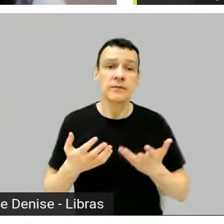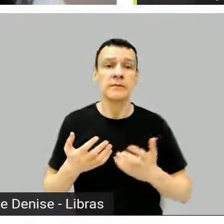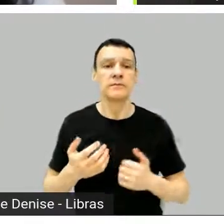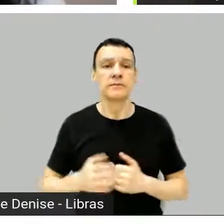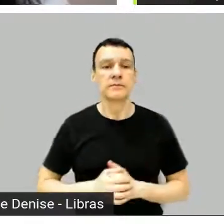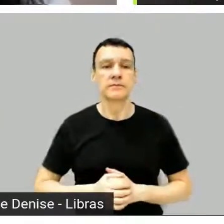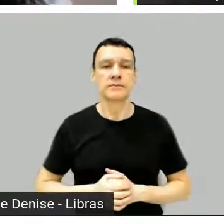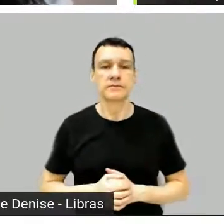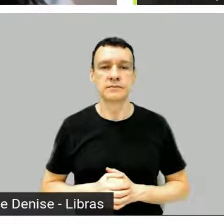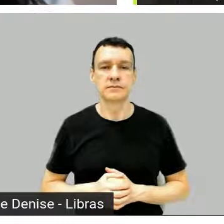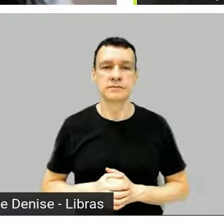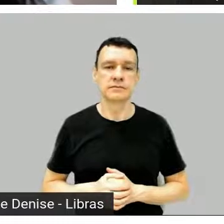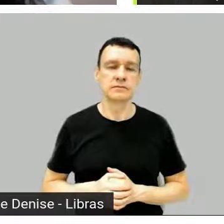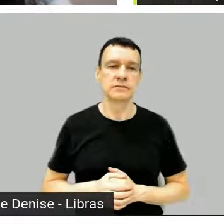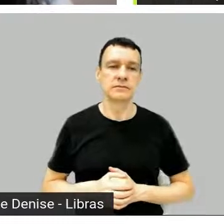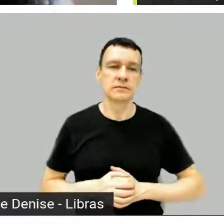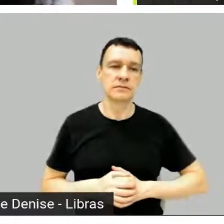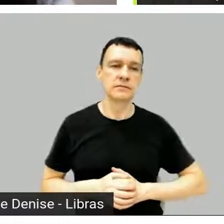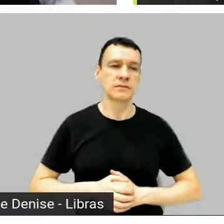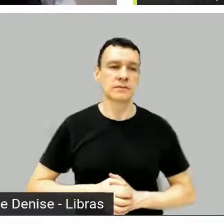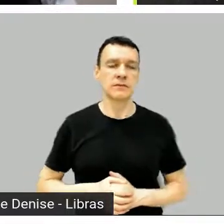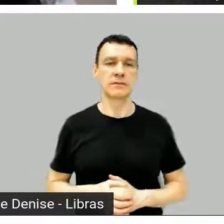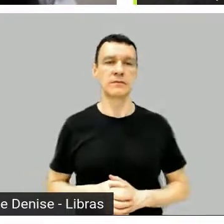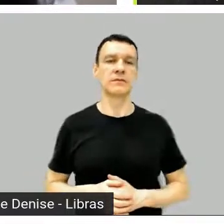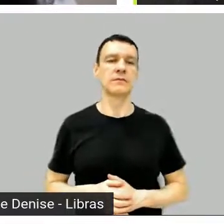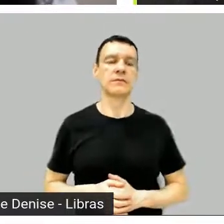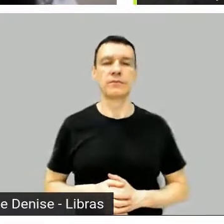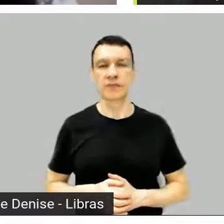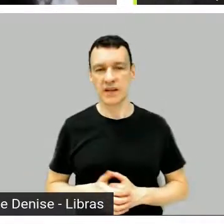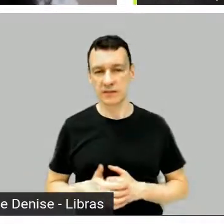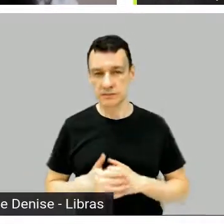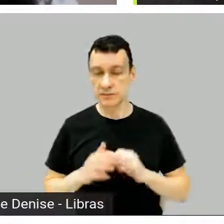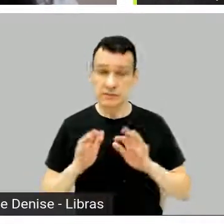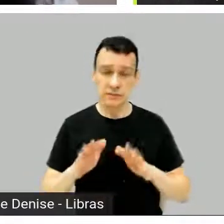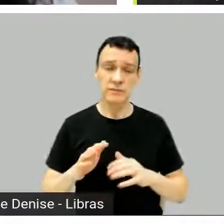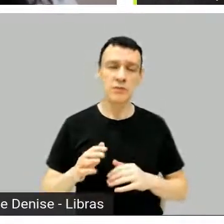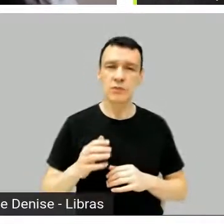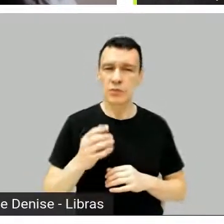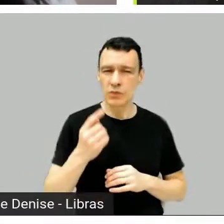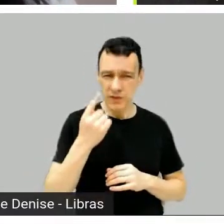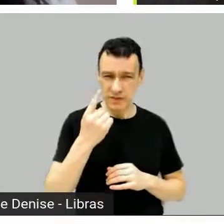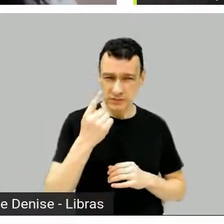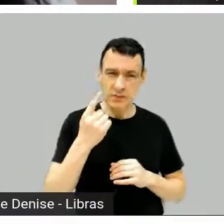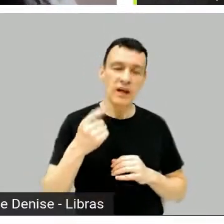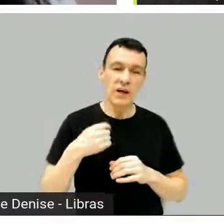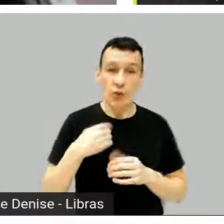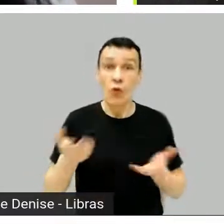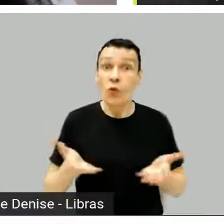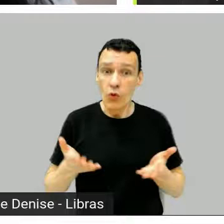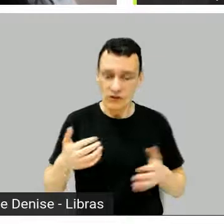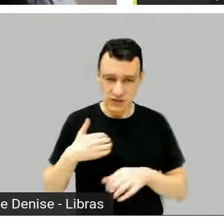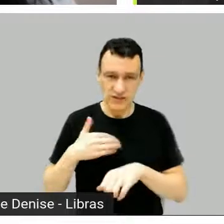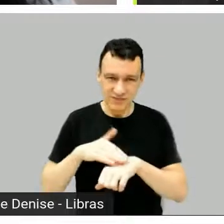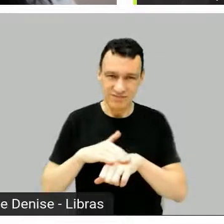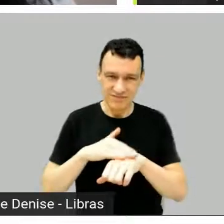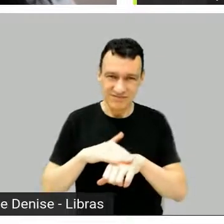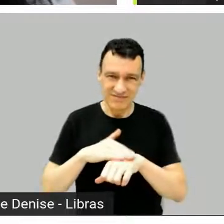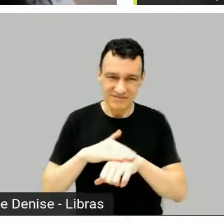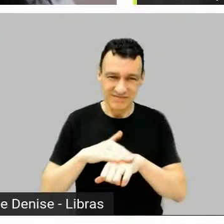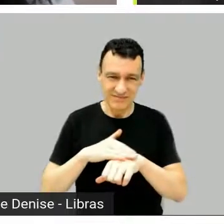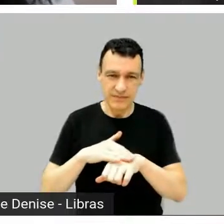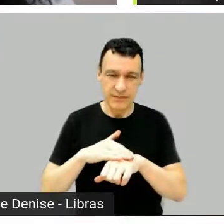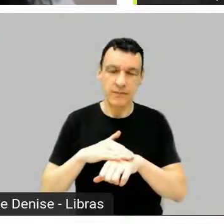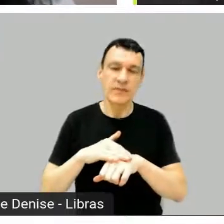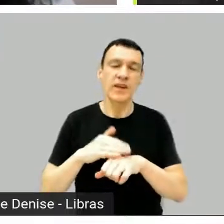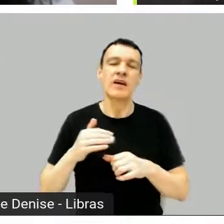né? Para a gente testar várias coisas. Às vezes, até... Isso é uma coisa que eu estava conversando hoje sobre isso, que uma coisa